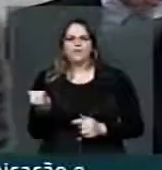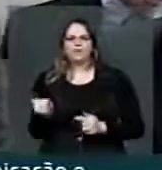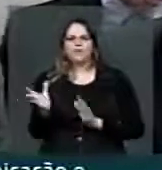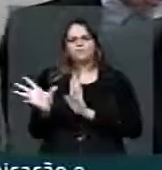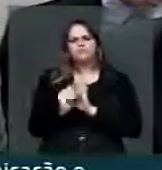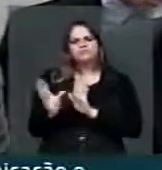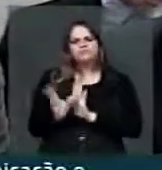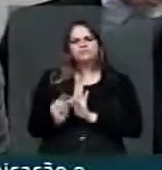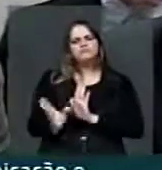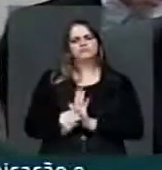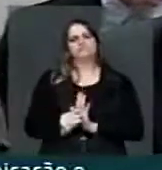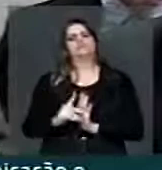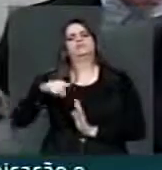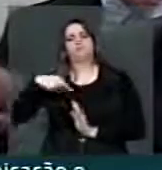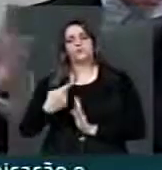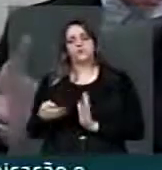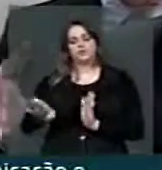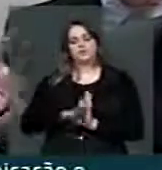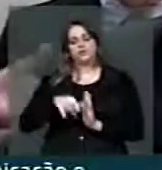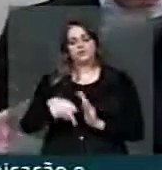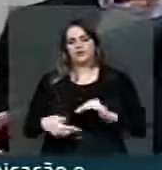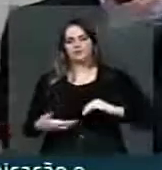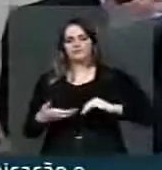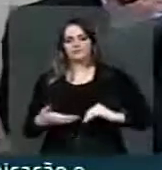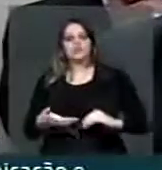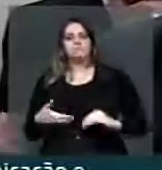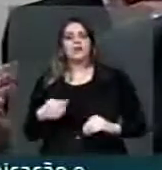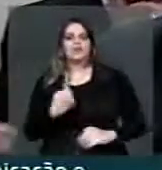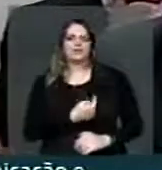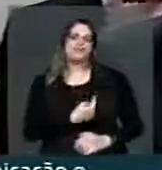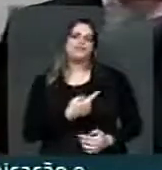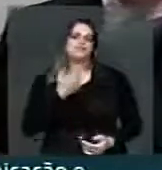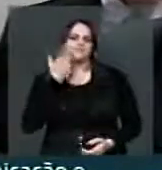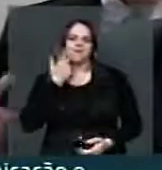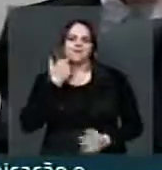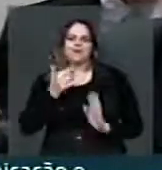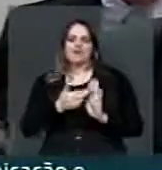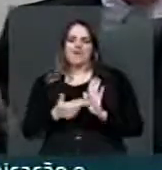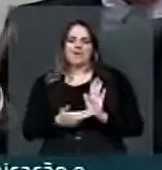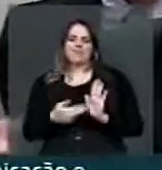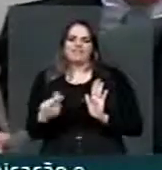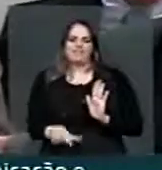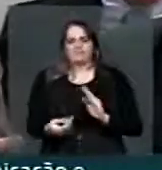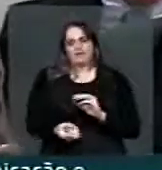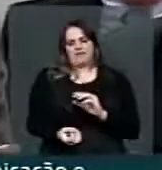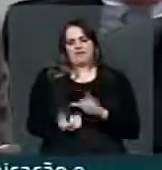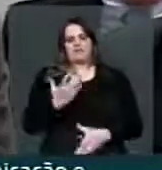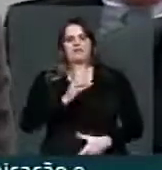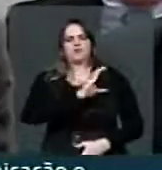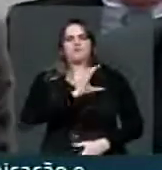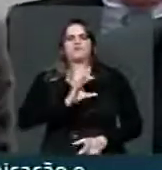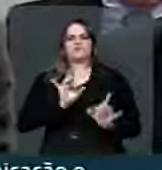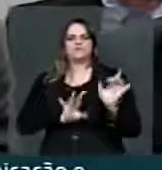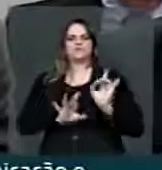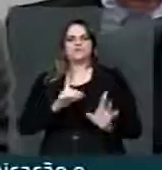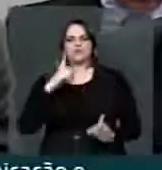veio para o Congresso Nacional. A que chegou foi constituída como manda o nosso Regimento Comum Comissão Especial e dela foi designado relator.